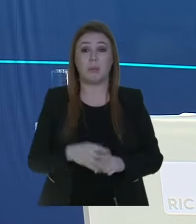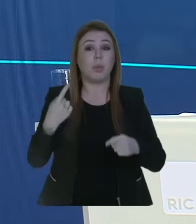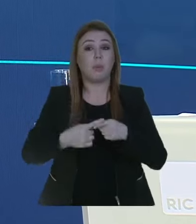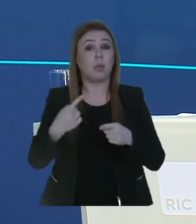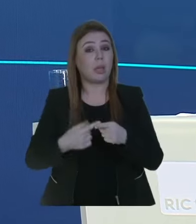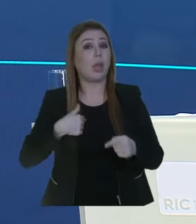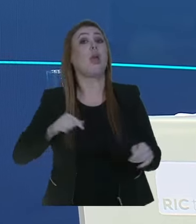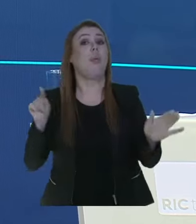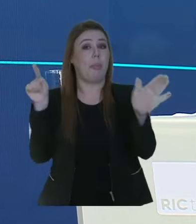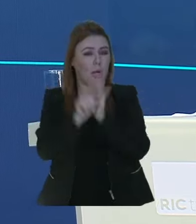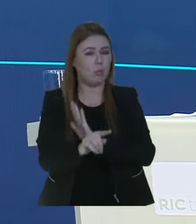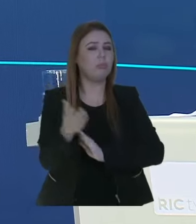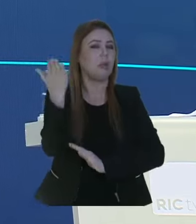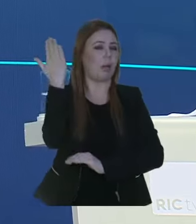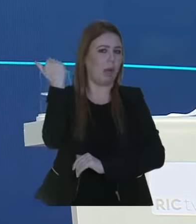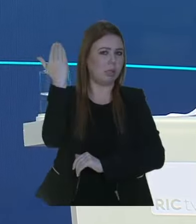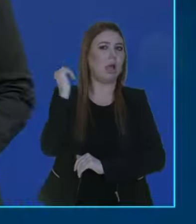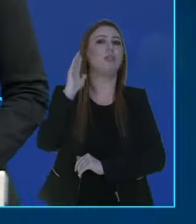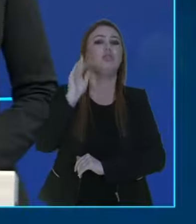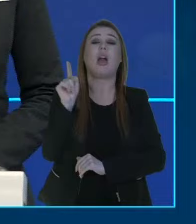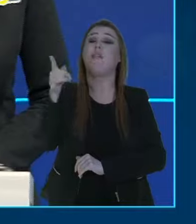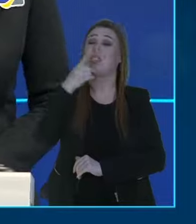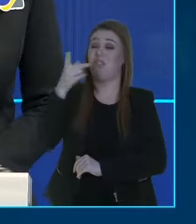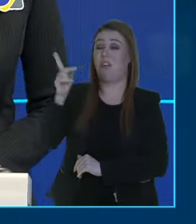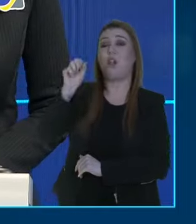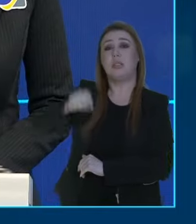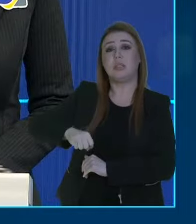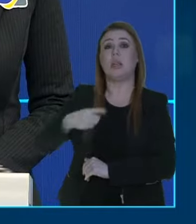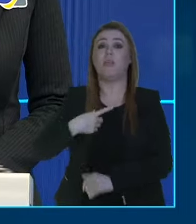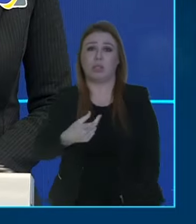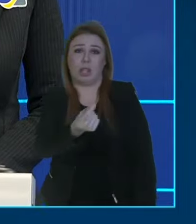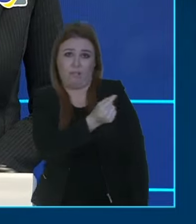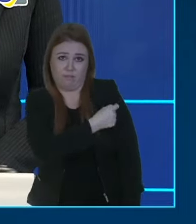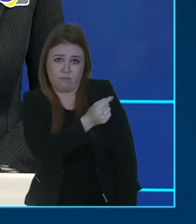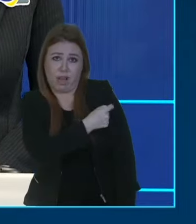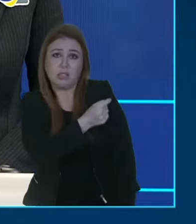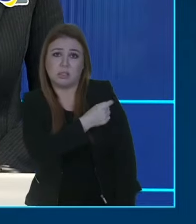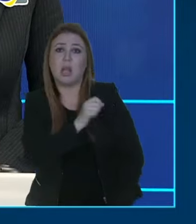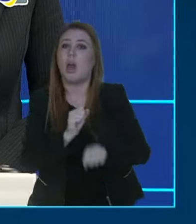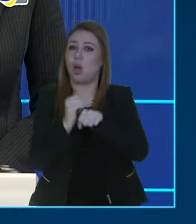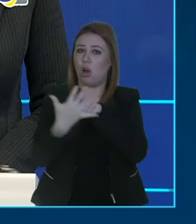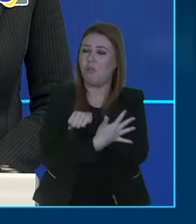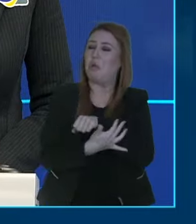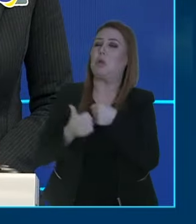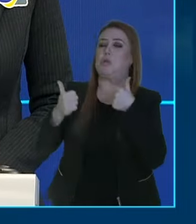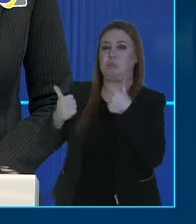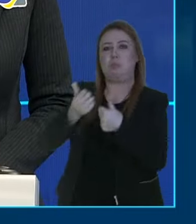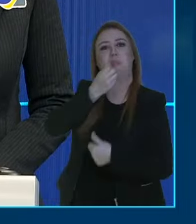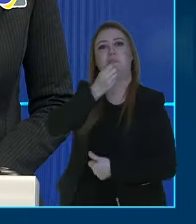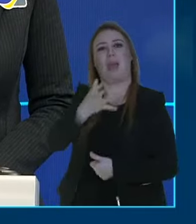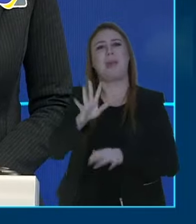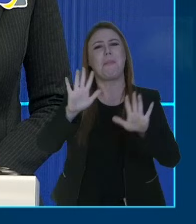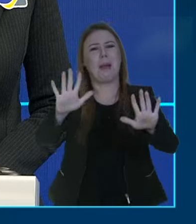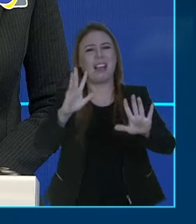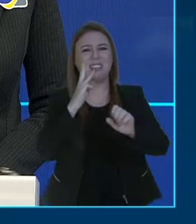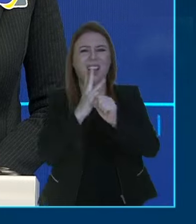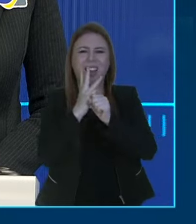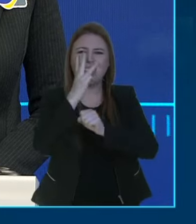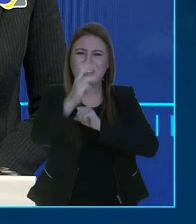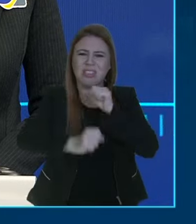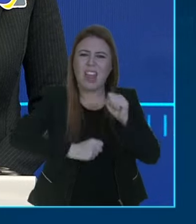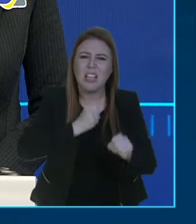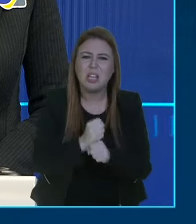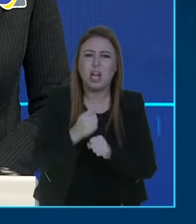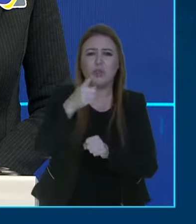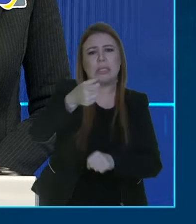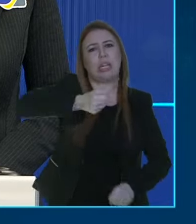perguntei no último debate e a senhora confirmou. É vacinado contra o Covid. Muito bem. Mas fez três anos do seu jornalismo